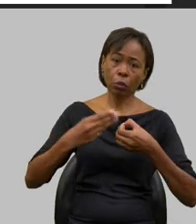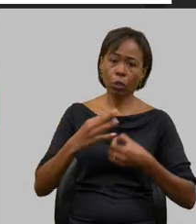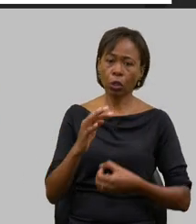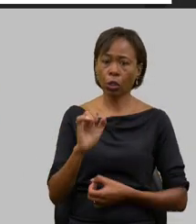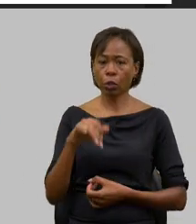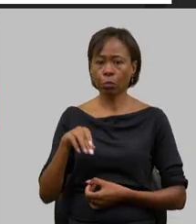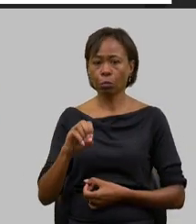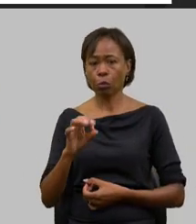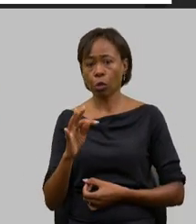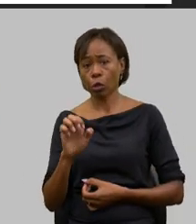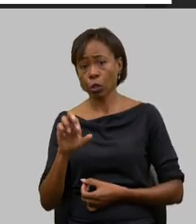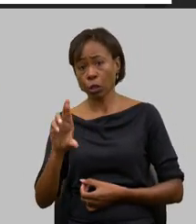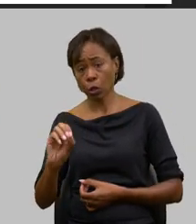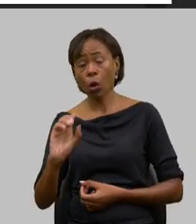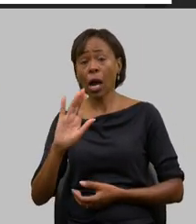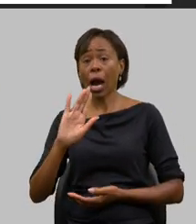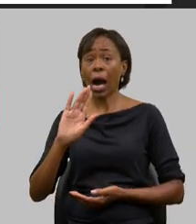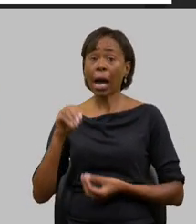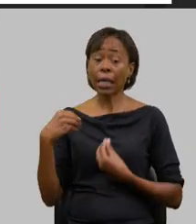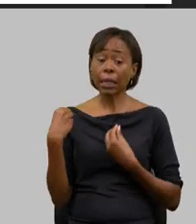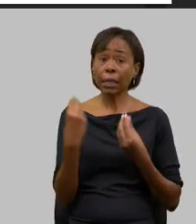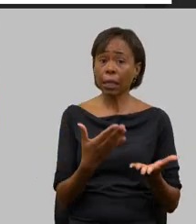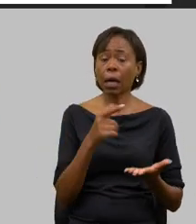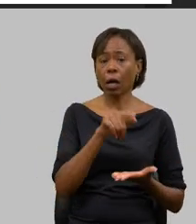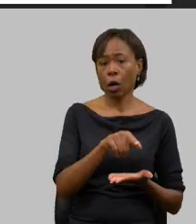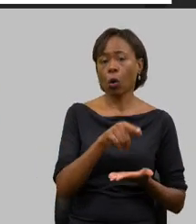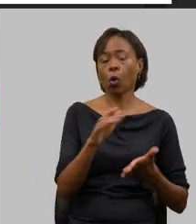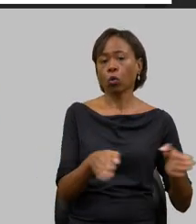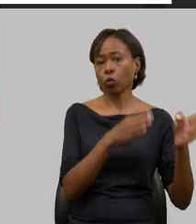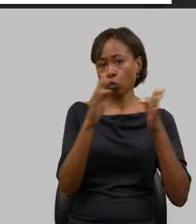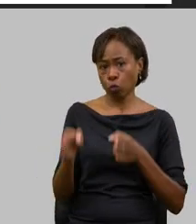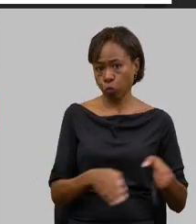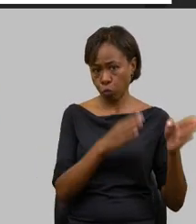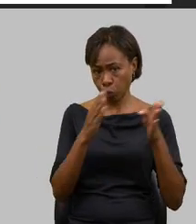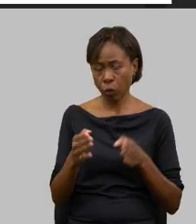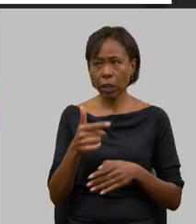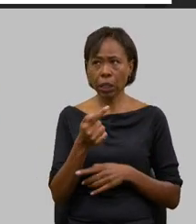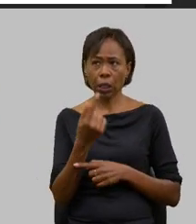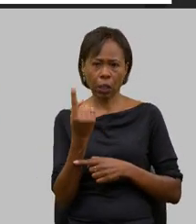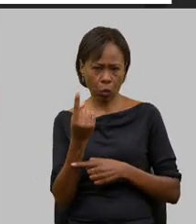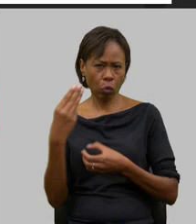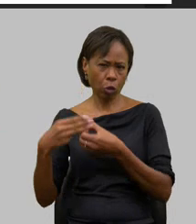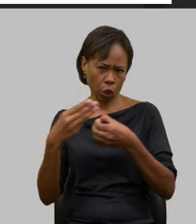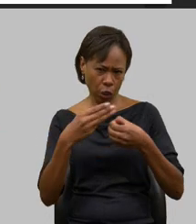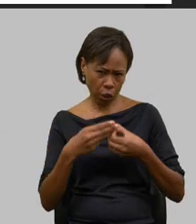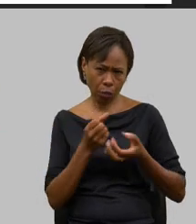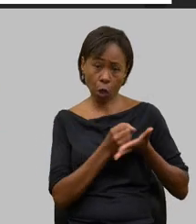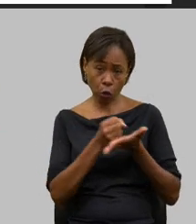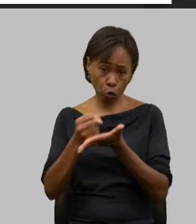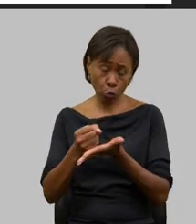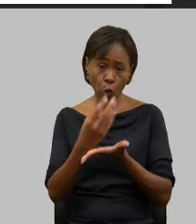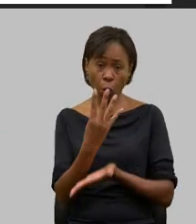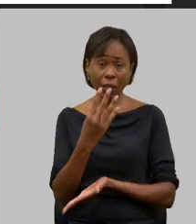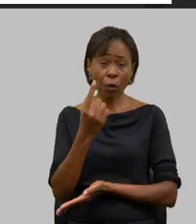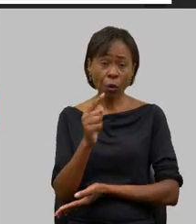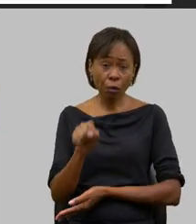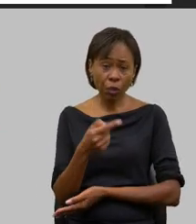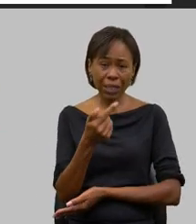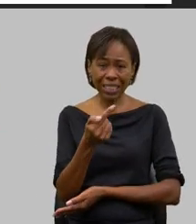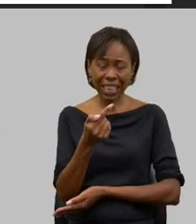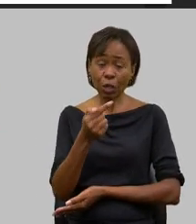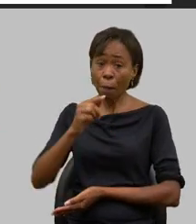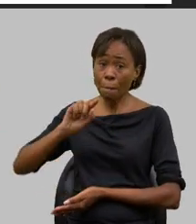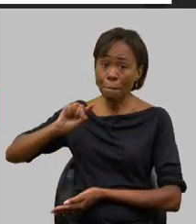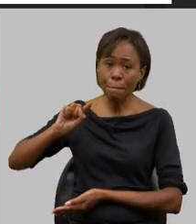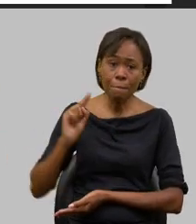e leva até os produtores e nós já temos 71 municípios beneficiados com 4,7 mil toneladas de agrocilício